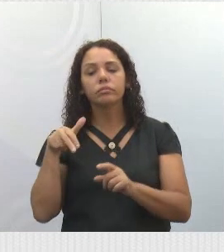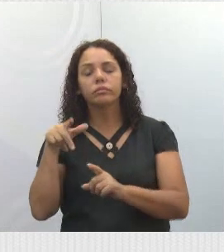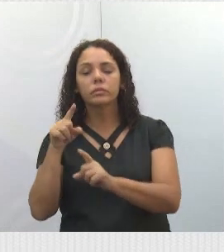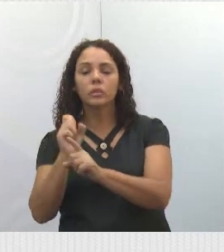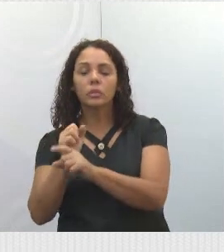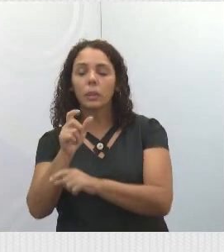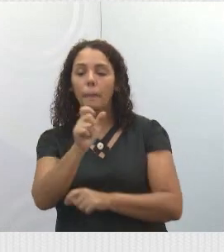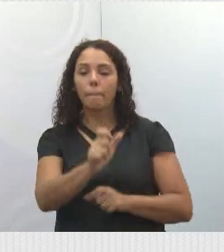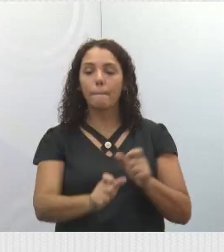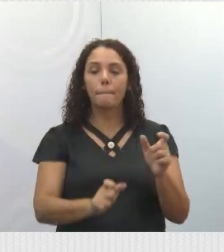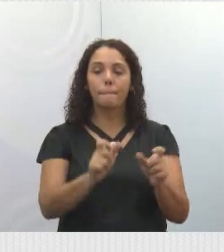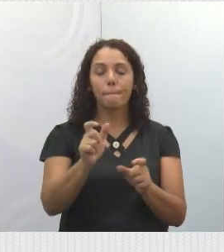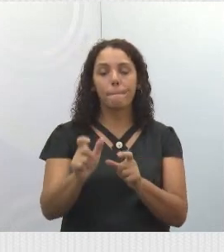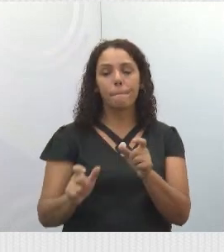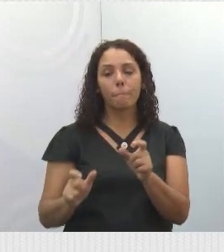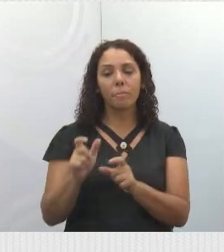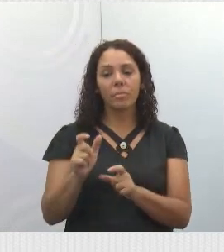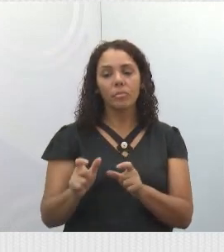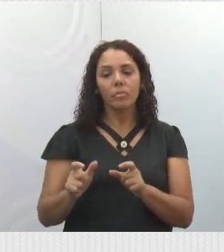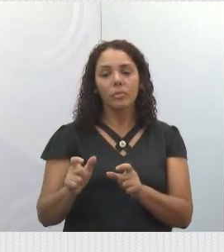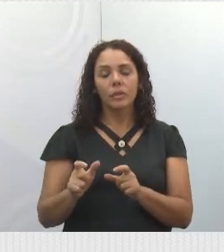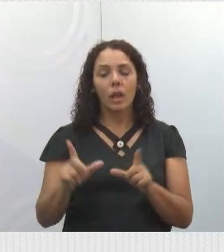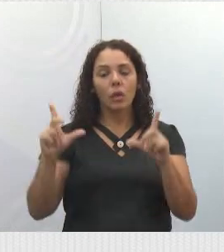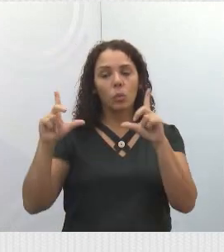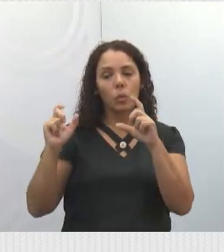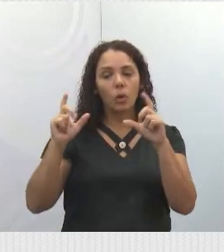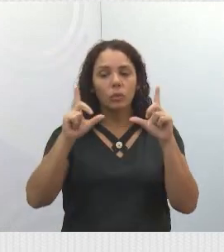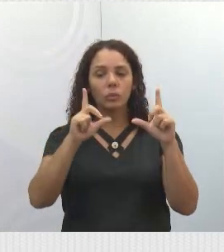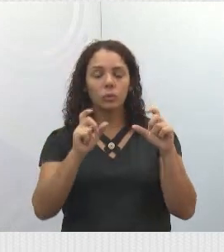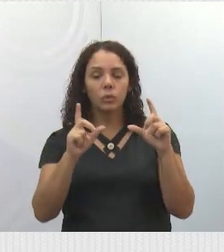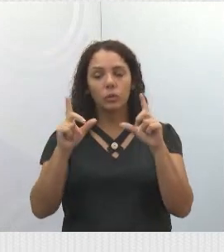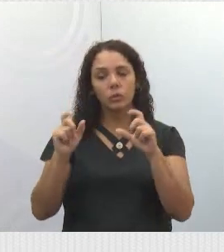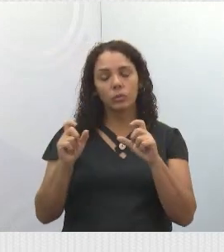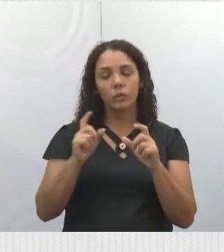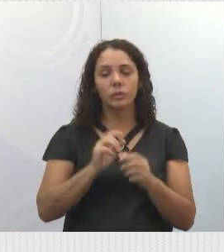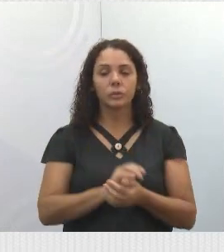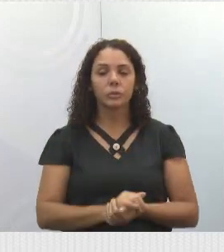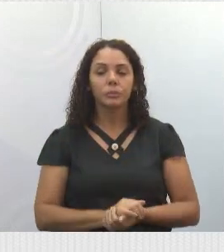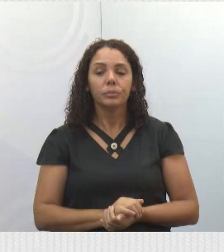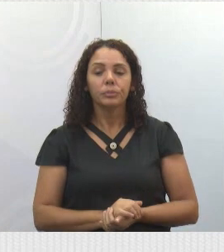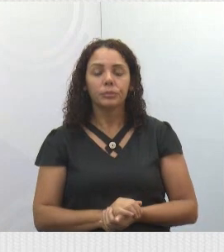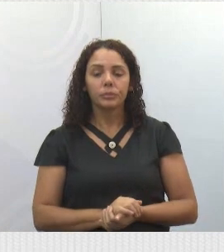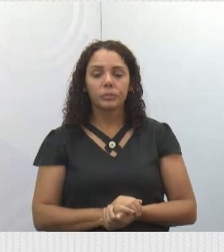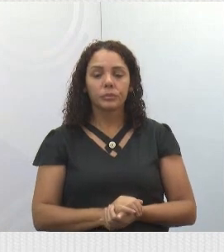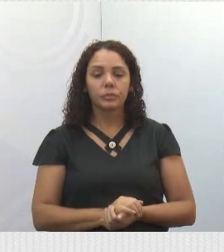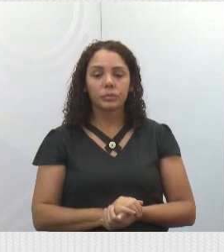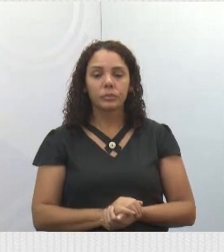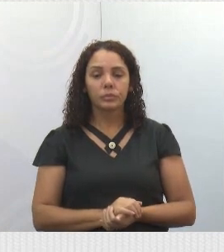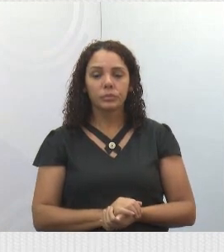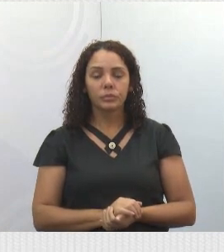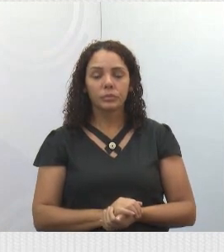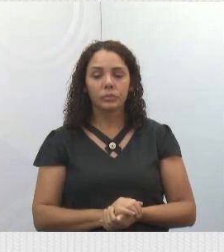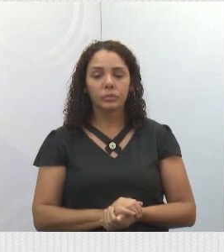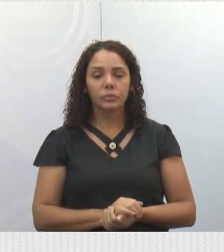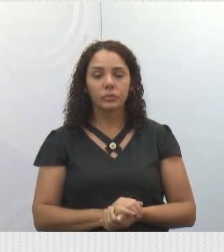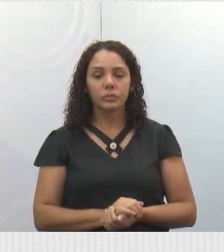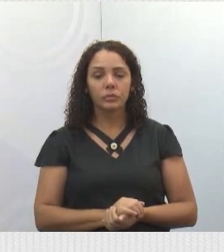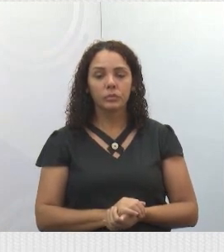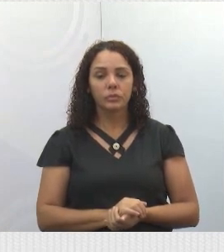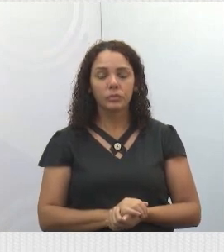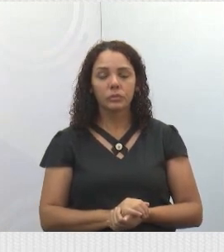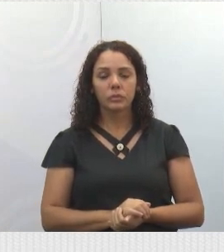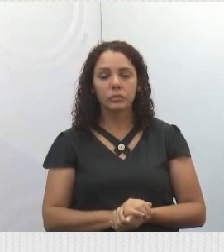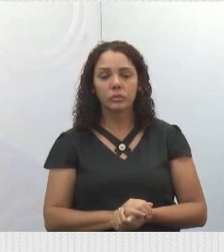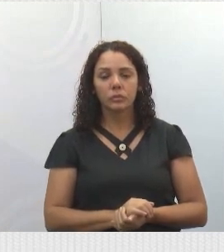encontrando pessoas e a gente vai tirando as fotos para registrar esses momentos, está bom? Os outros podem deixar aí, não precisa passar os outros